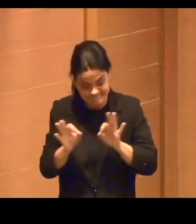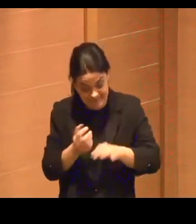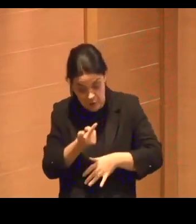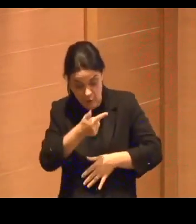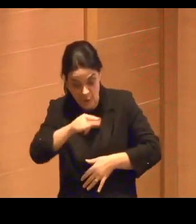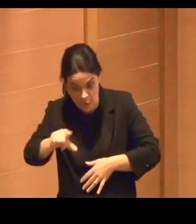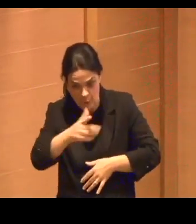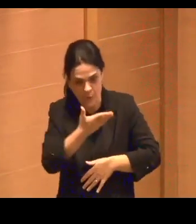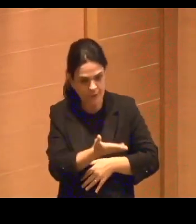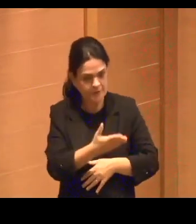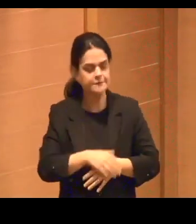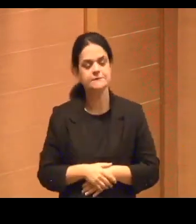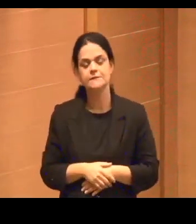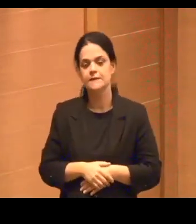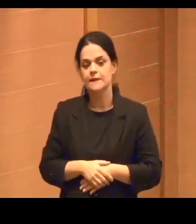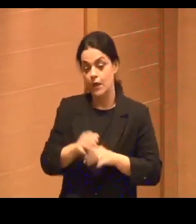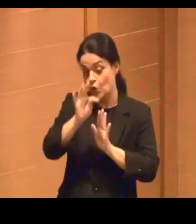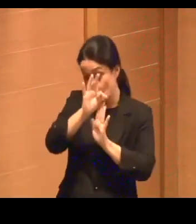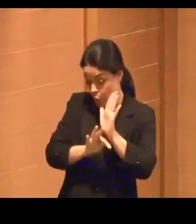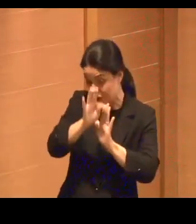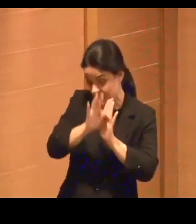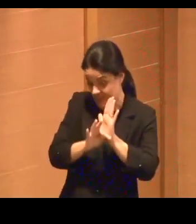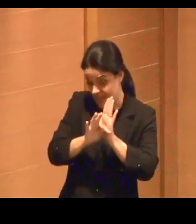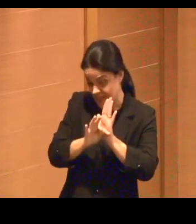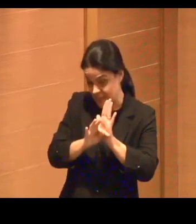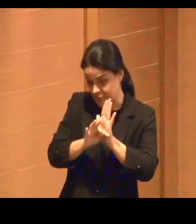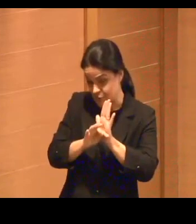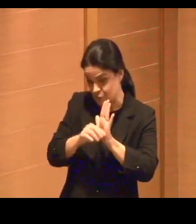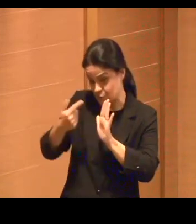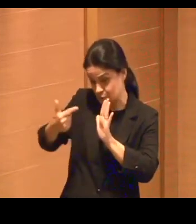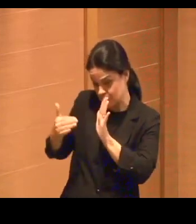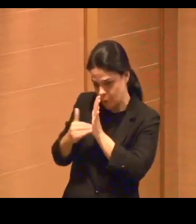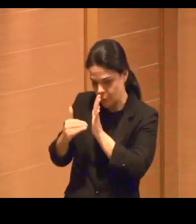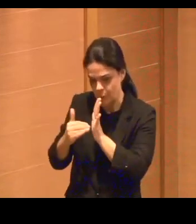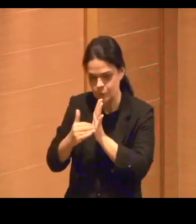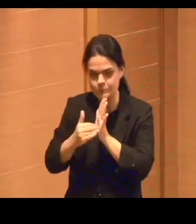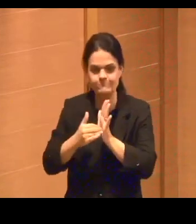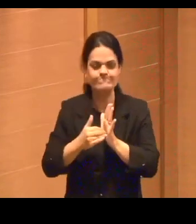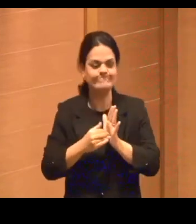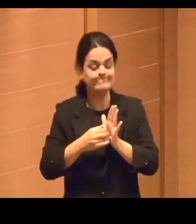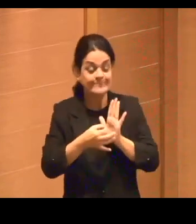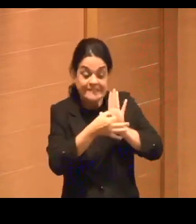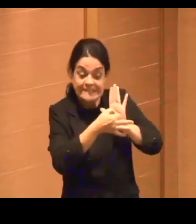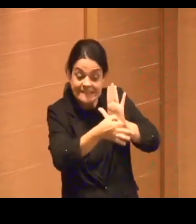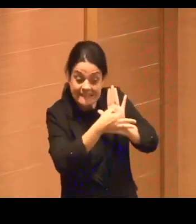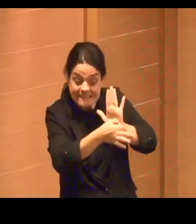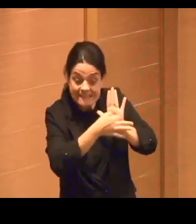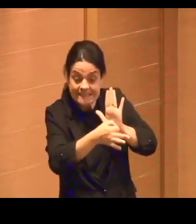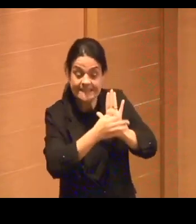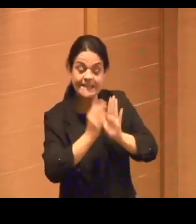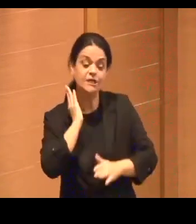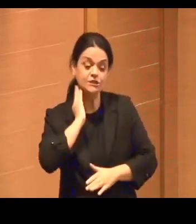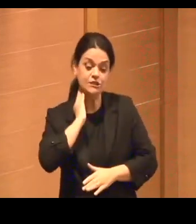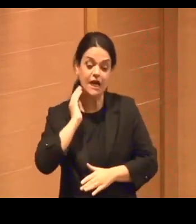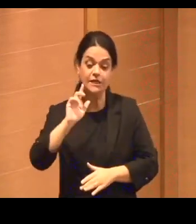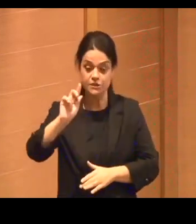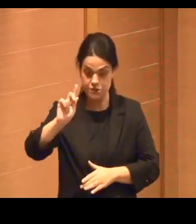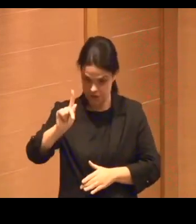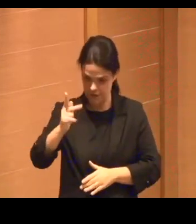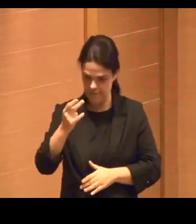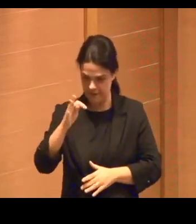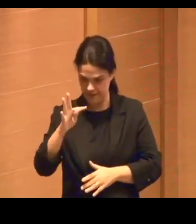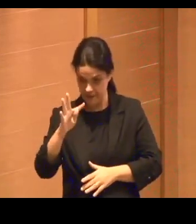O penúltimo texto que eu escrevi era sobre a crítica ao CHPT, mas eu me organizei para falar da potência hoje.